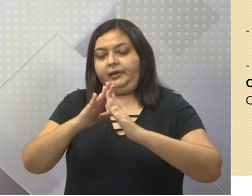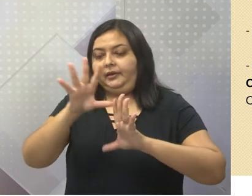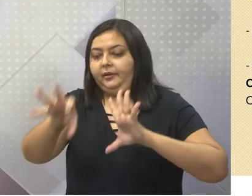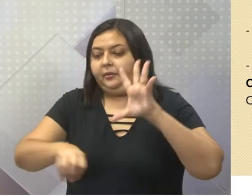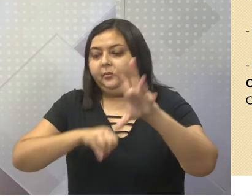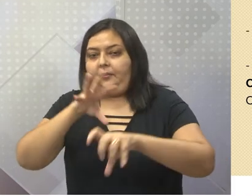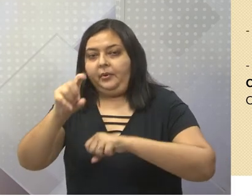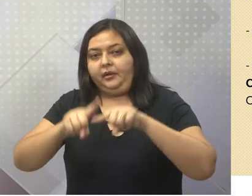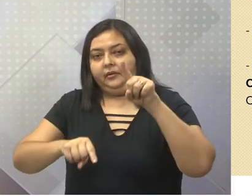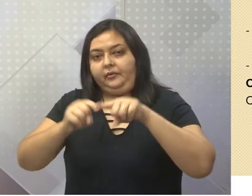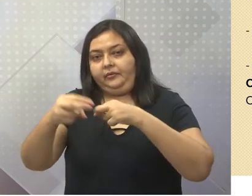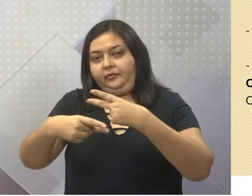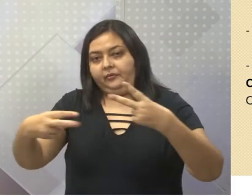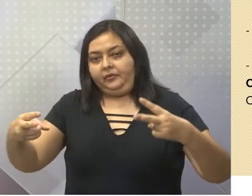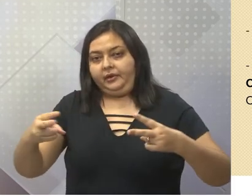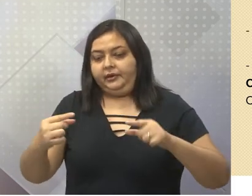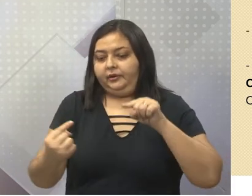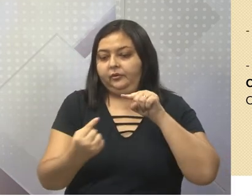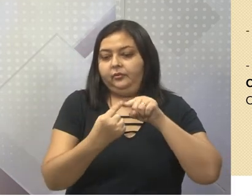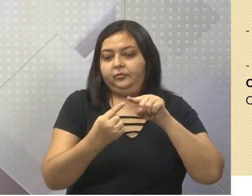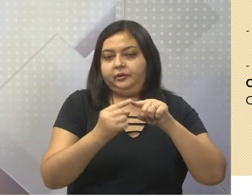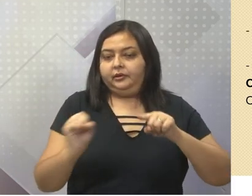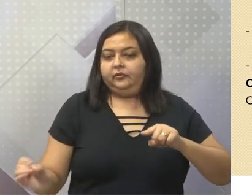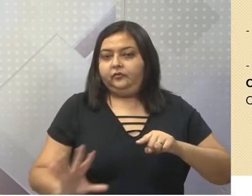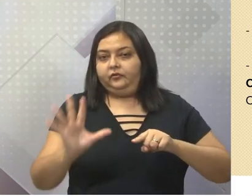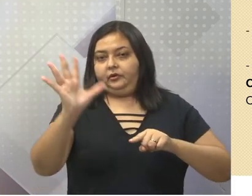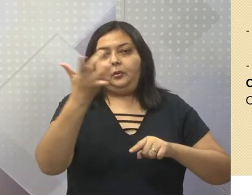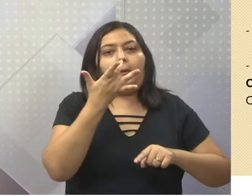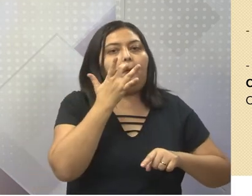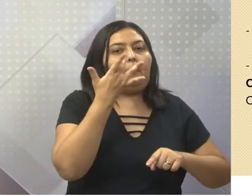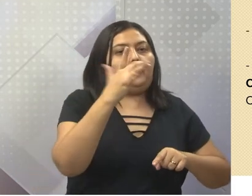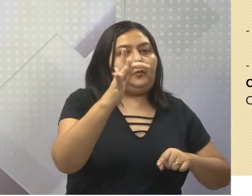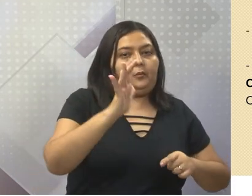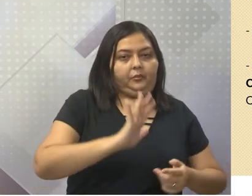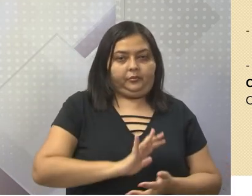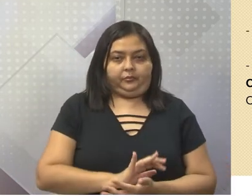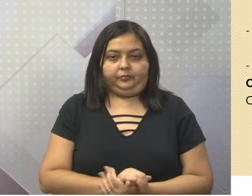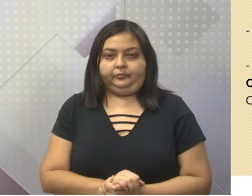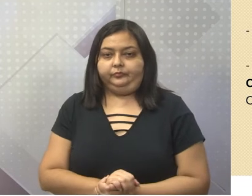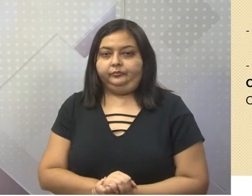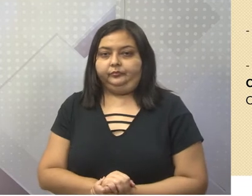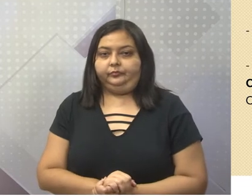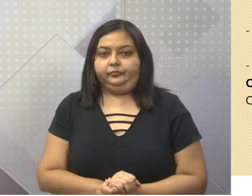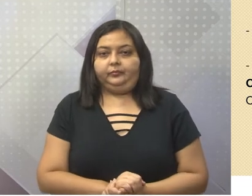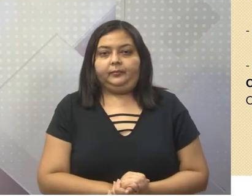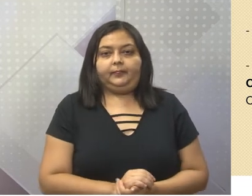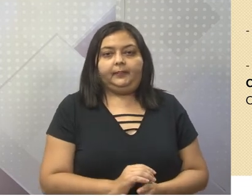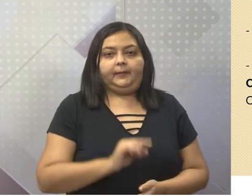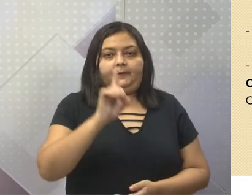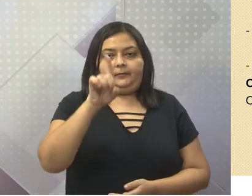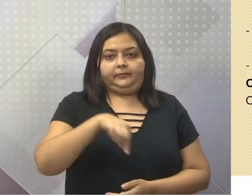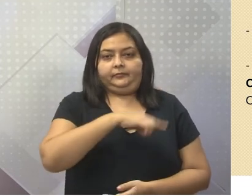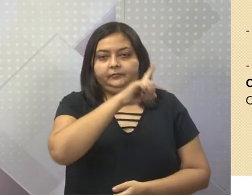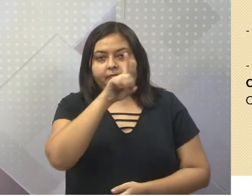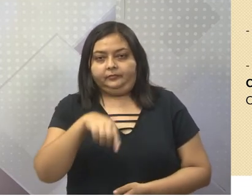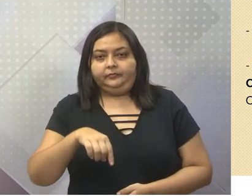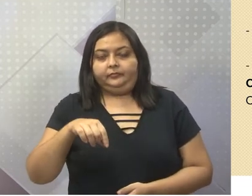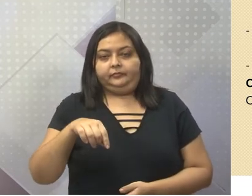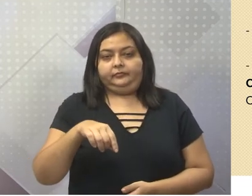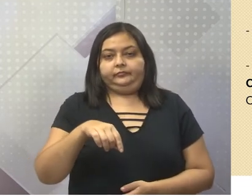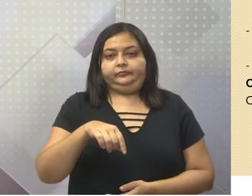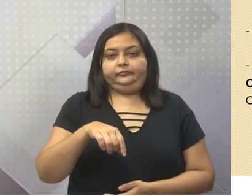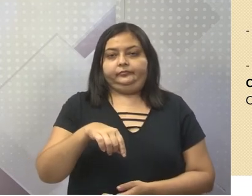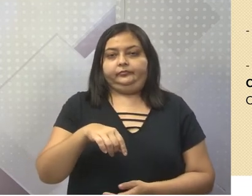completar o valor devido. Foi o que eu acabei de falar. A proibição da instalação de manufaturas